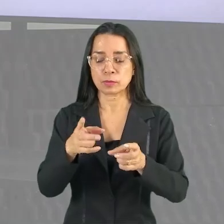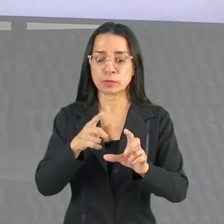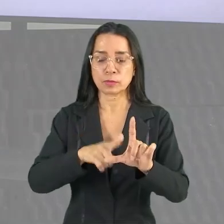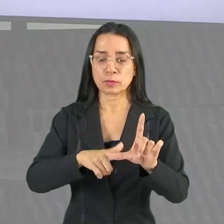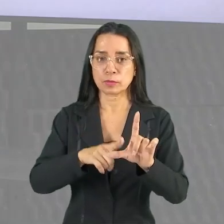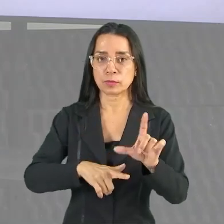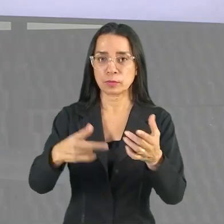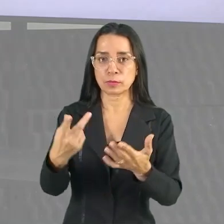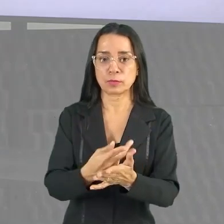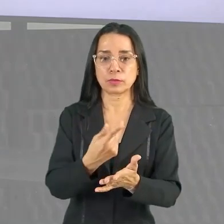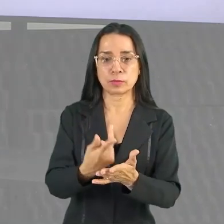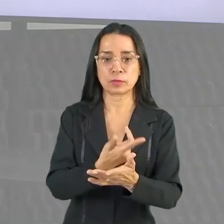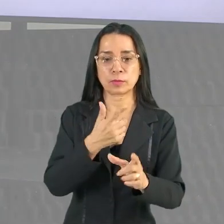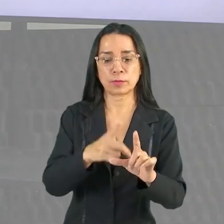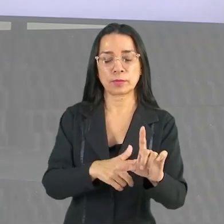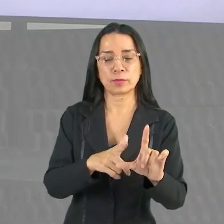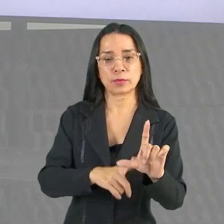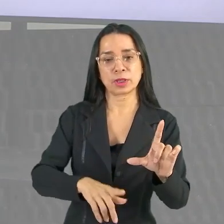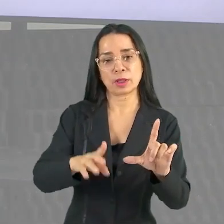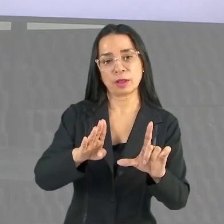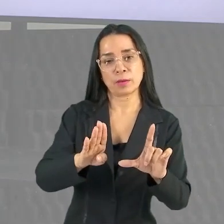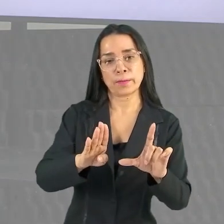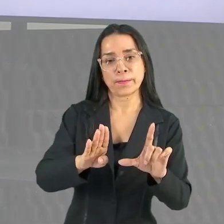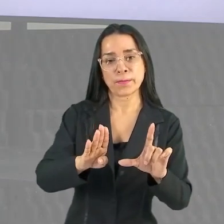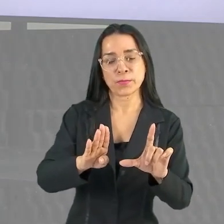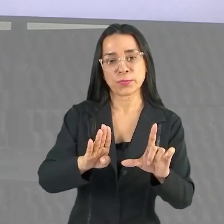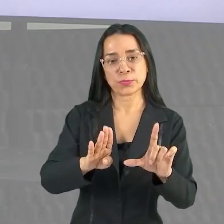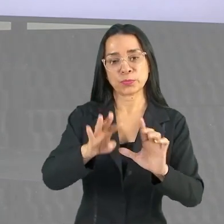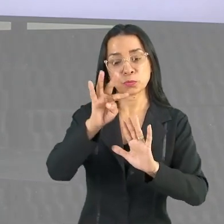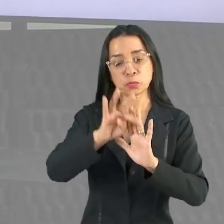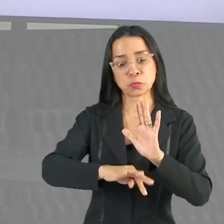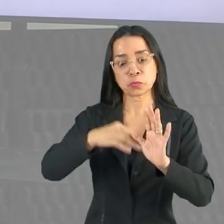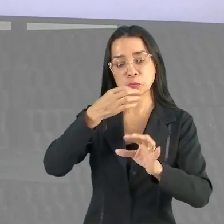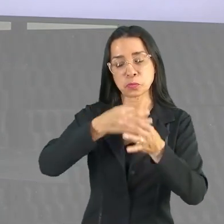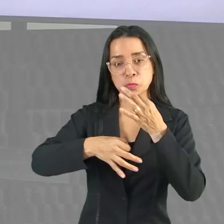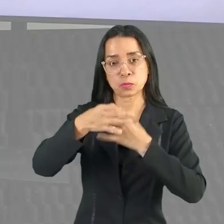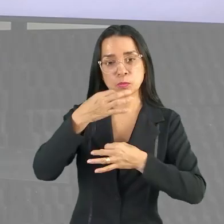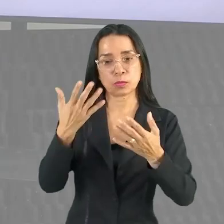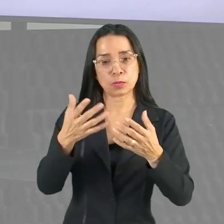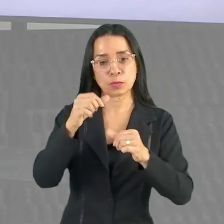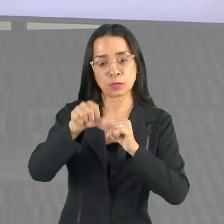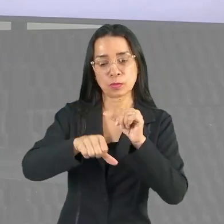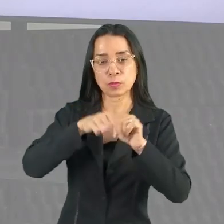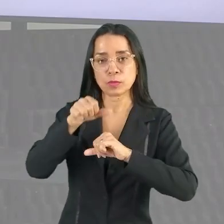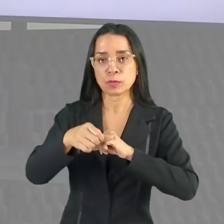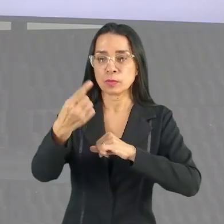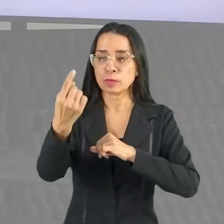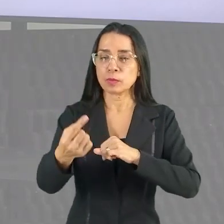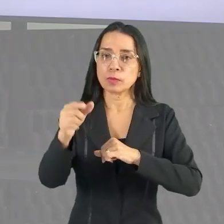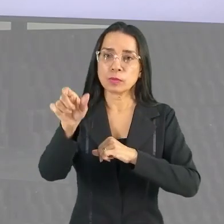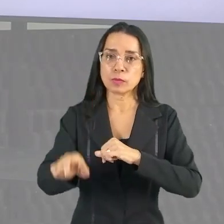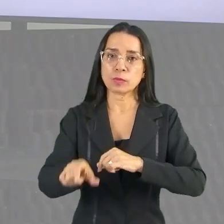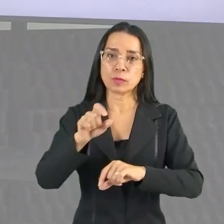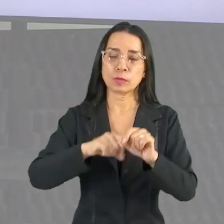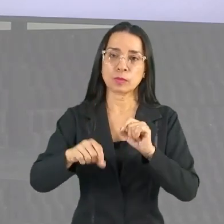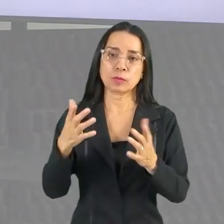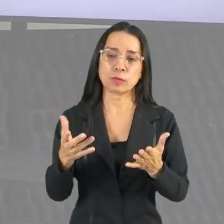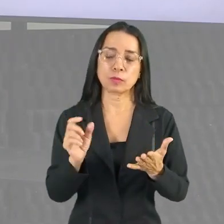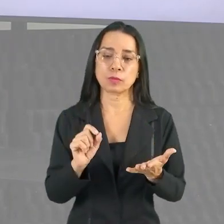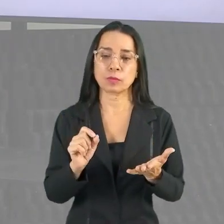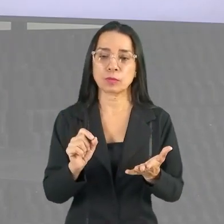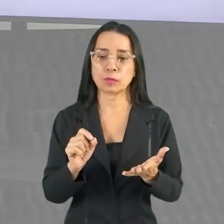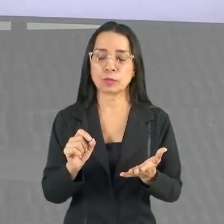resposta correta. O texto critica isso, essa ideia de que a mudança individual, a mudança do